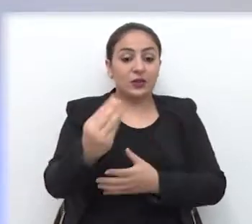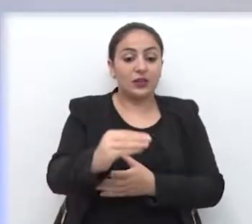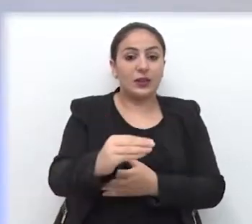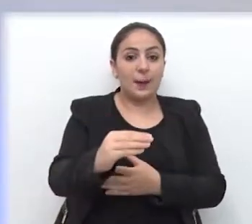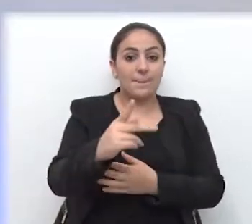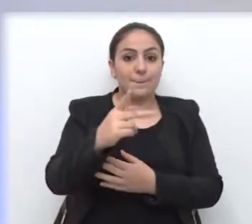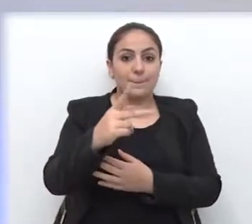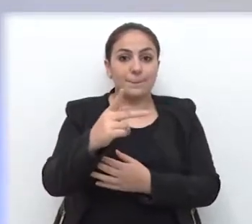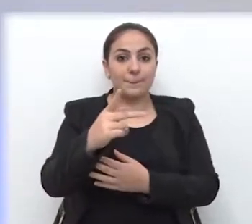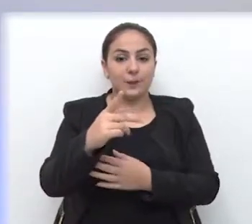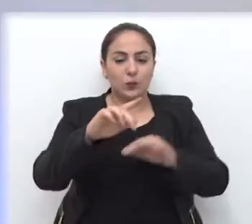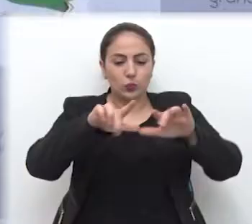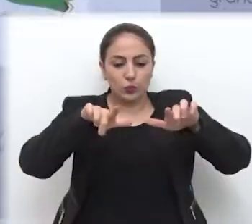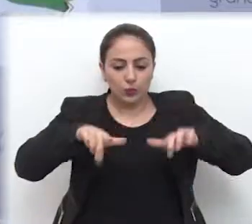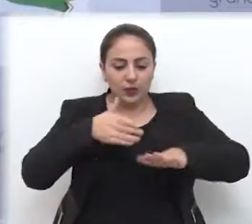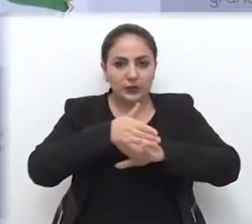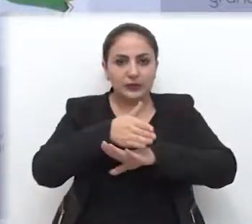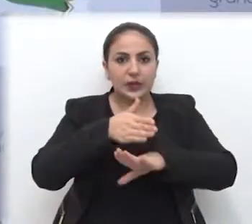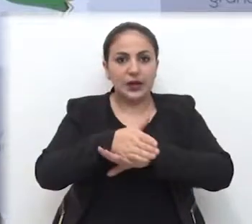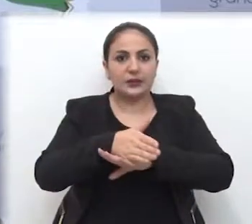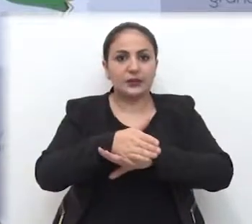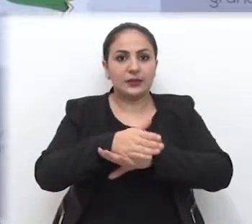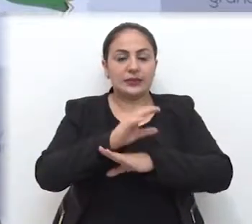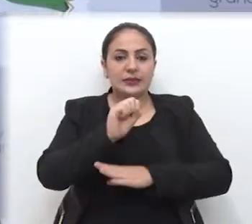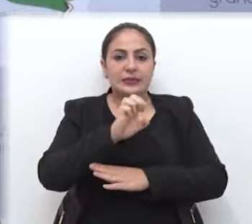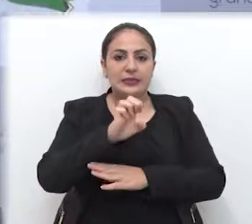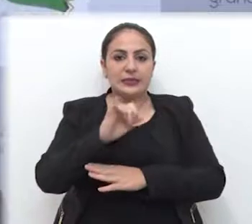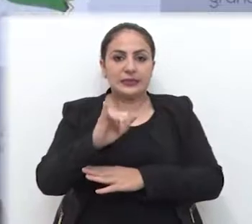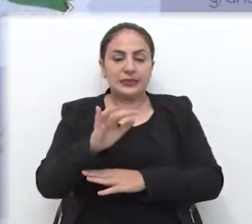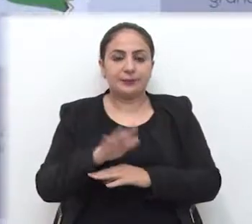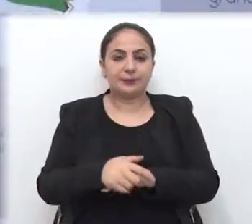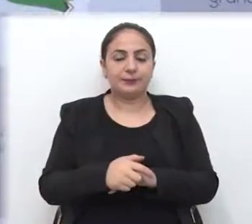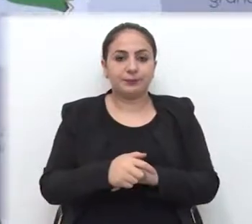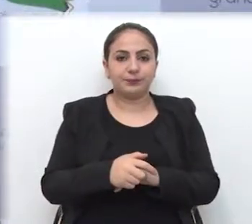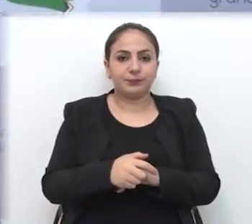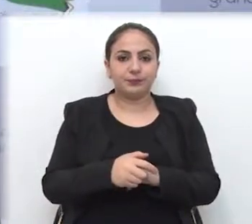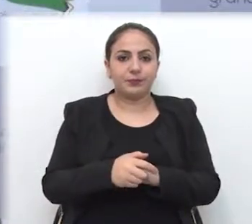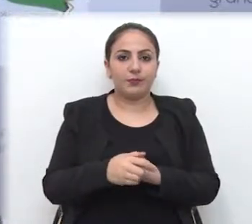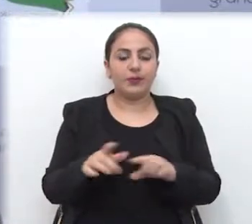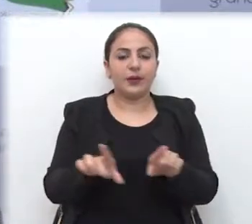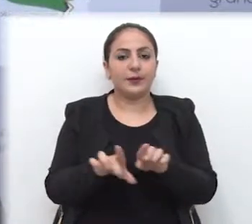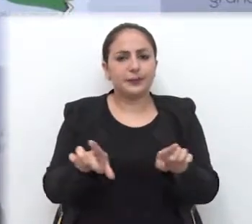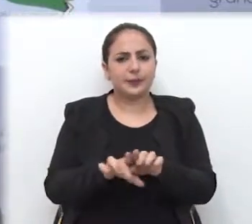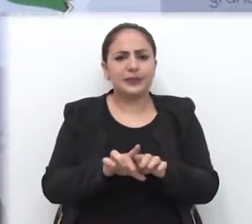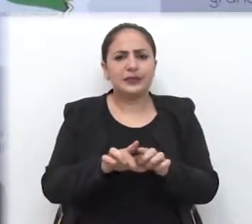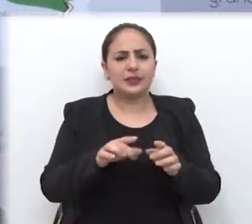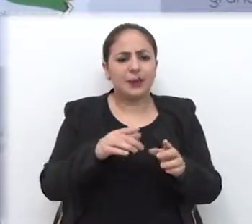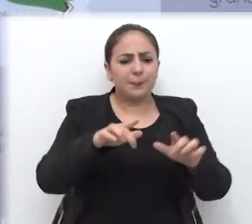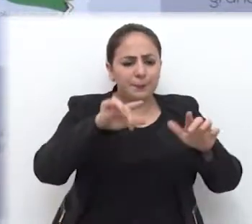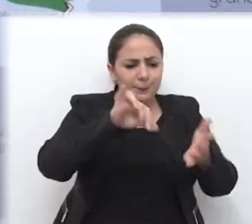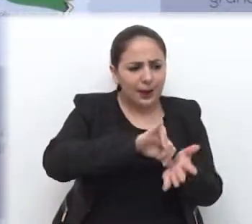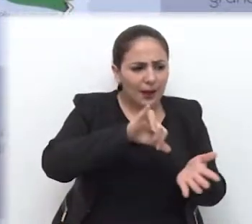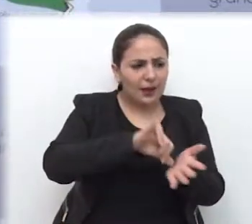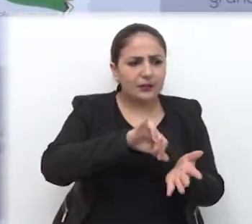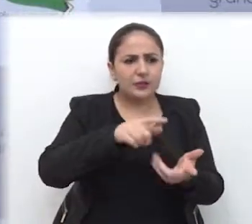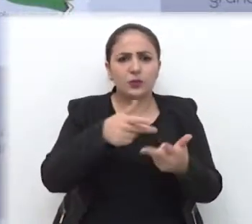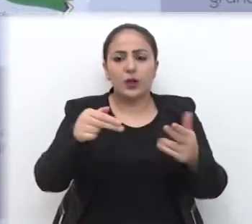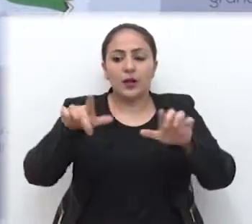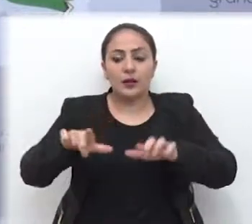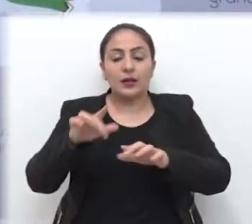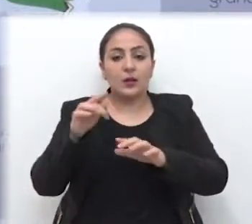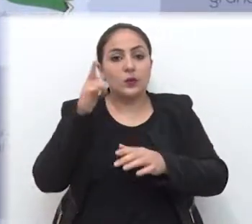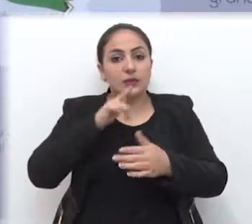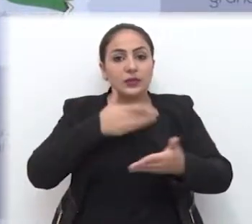escola Cecília Iticosta. Para que a comunidade possa também usufruir não somente na área central, as praças e alguns bairros, mas que a gente consiga contemplar